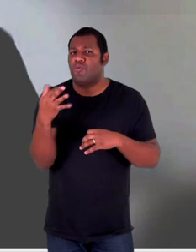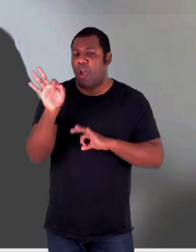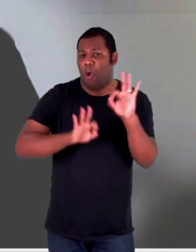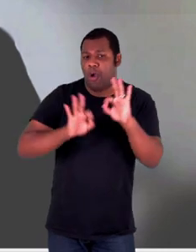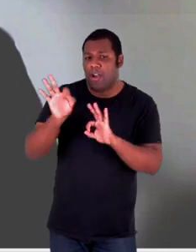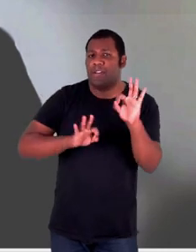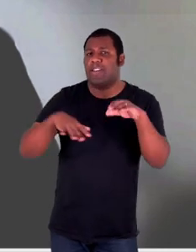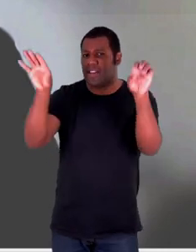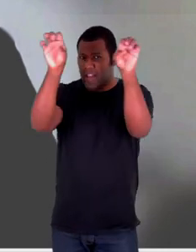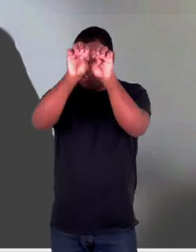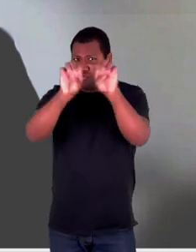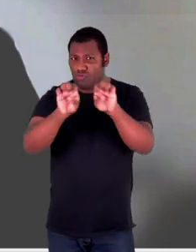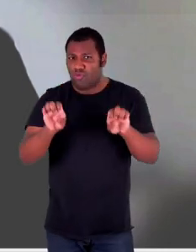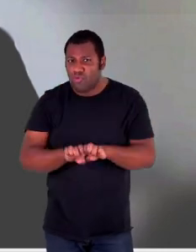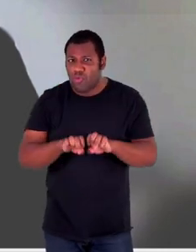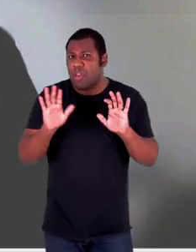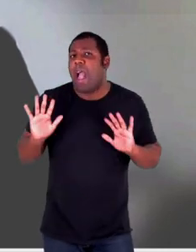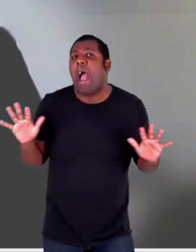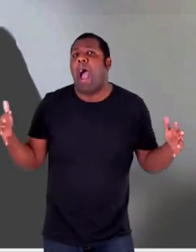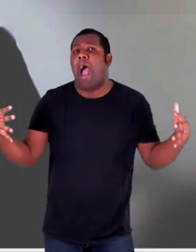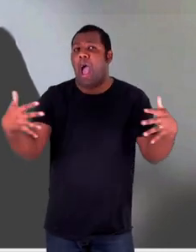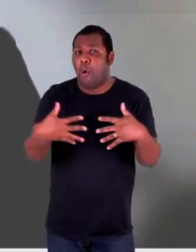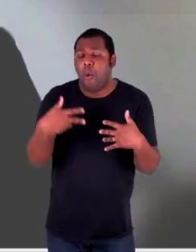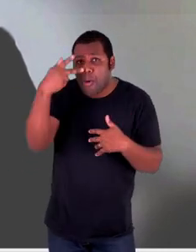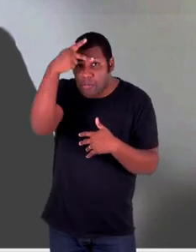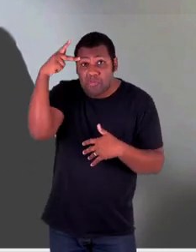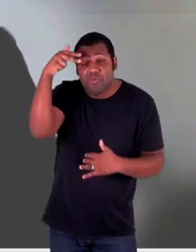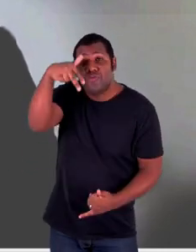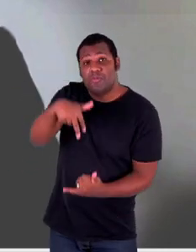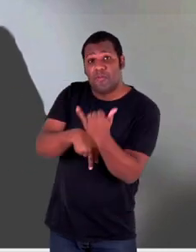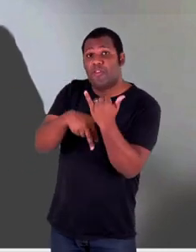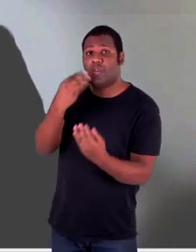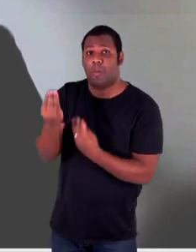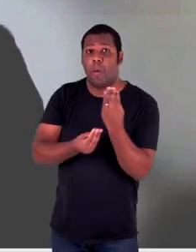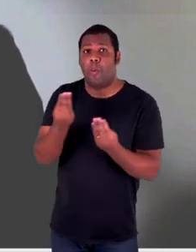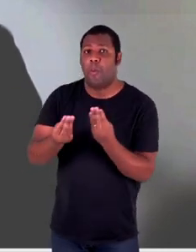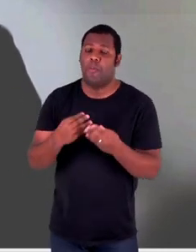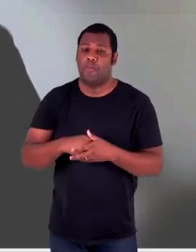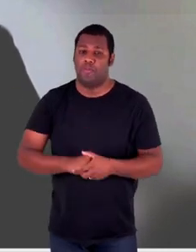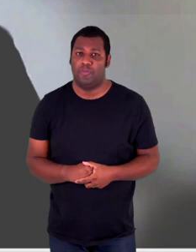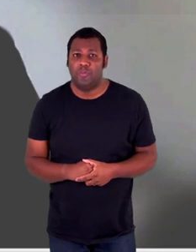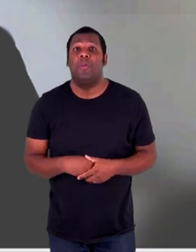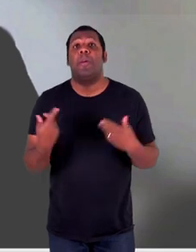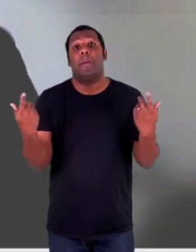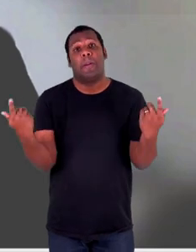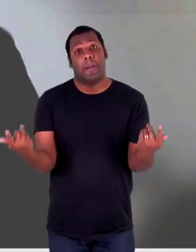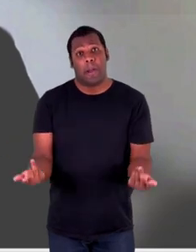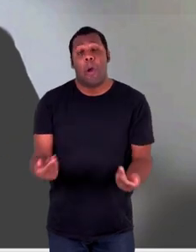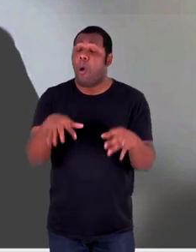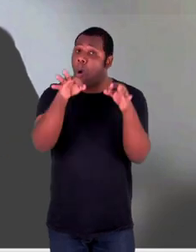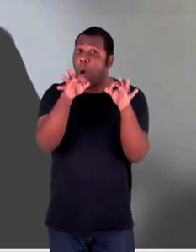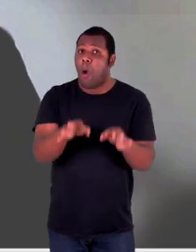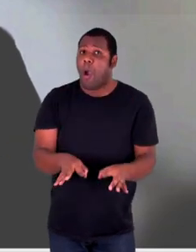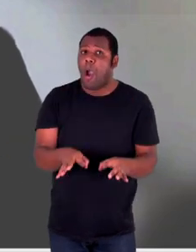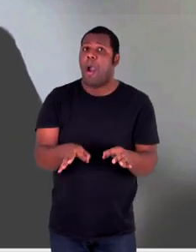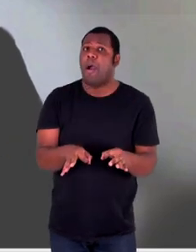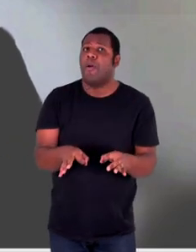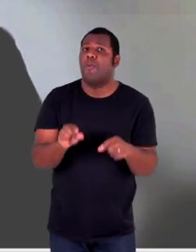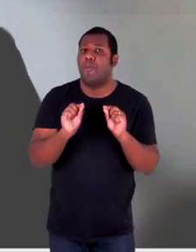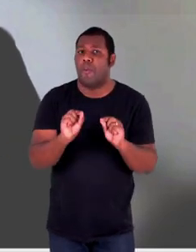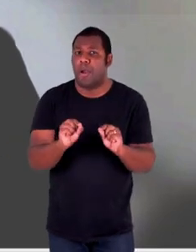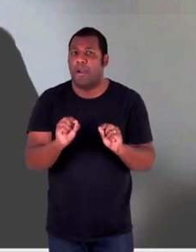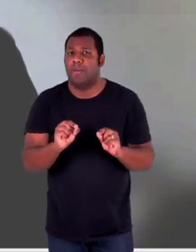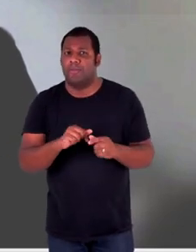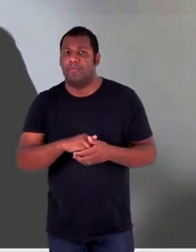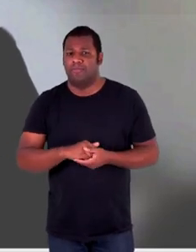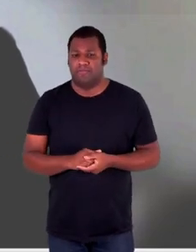admitirem isso, né? Ao se colocarem dessa maneira. Me parece que o locus adequado para tanto, evidentemente, para além